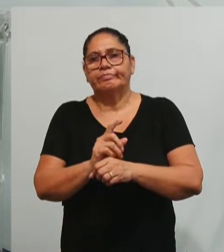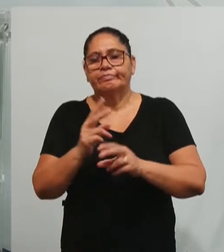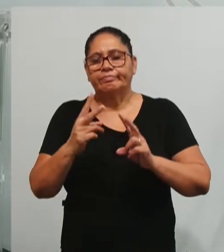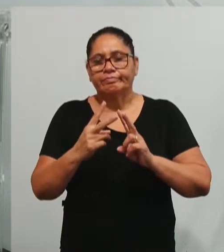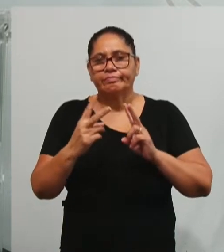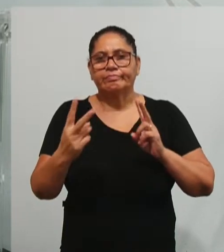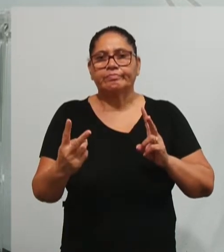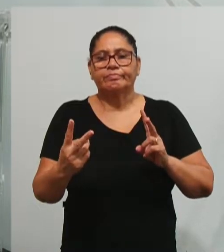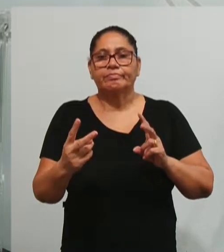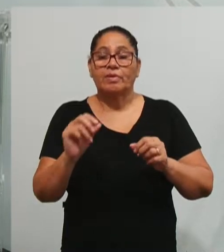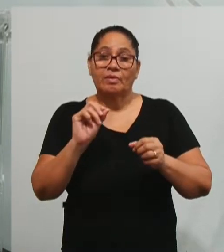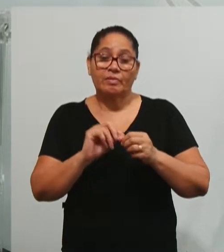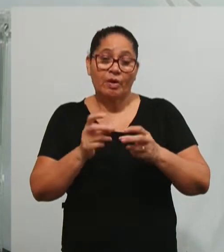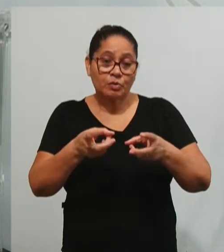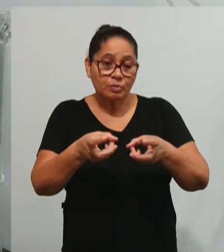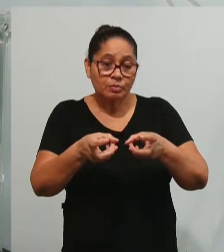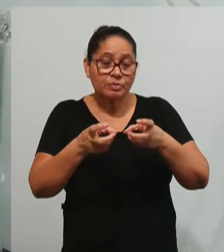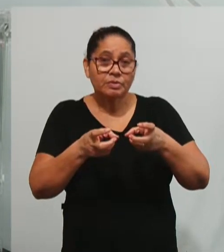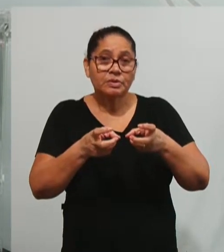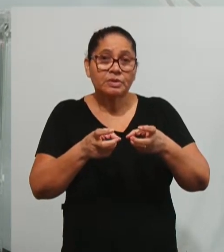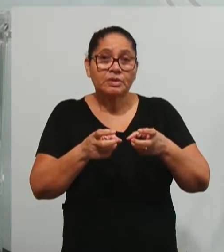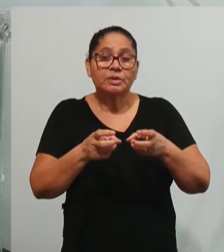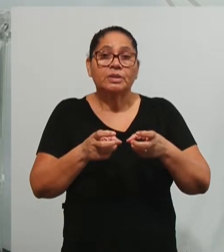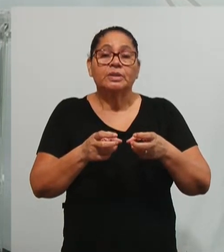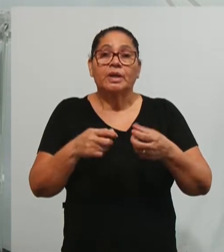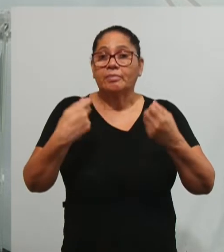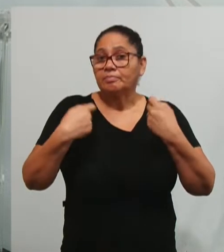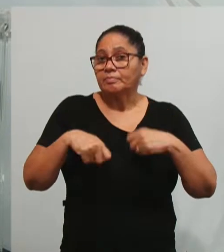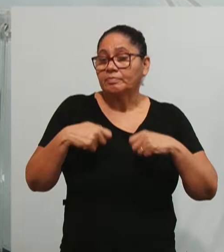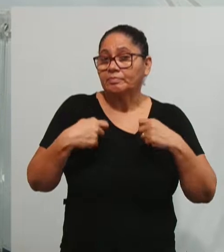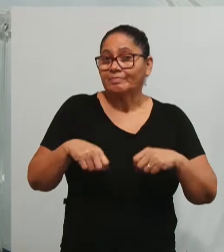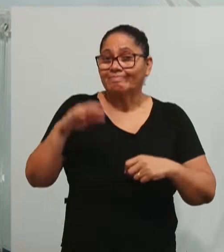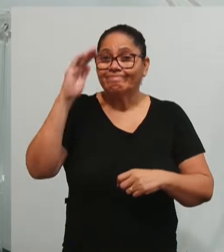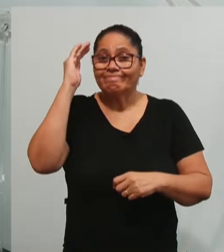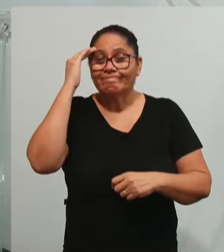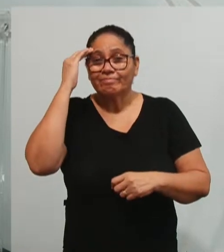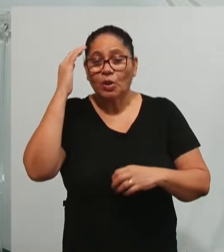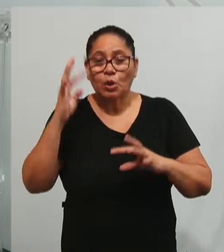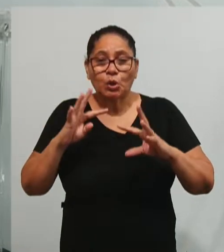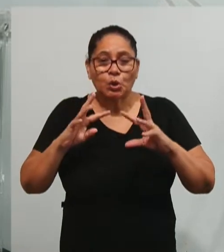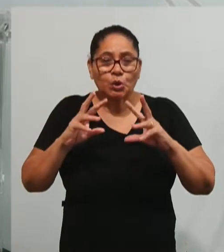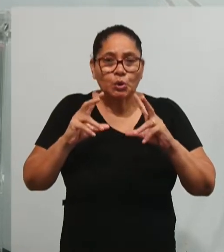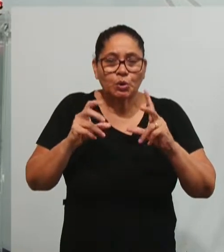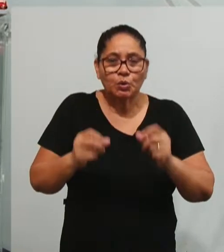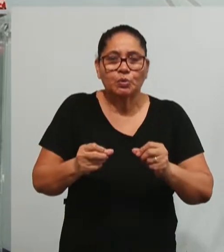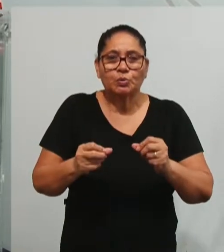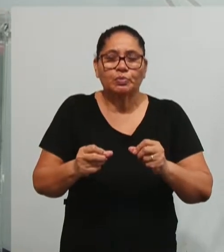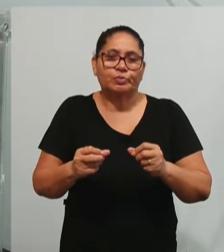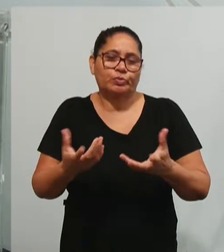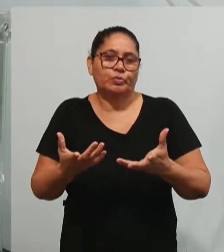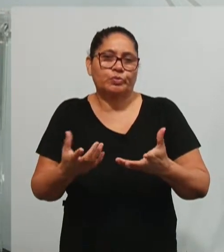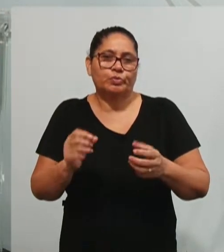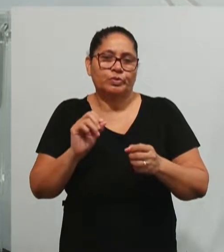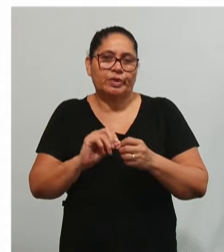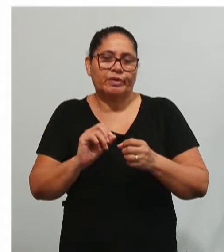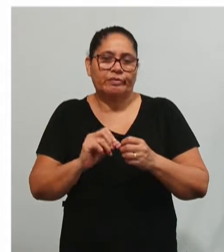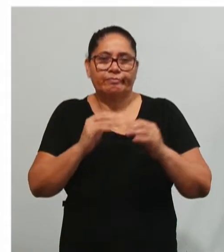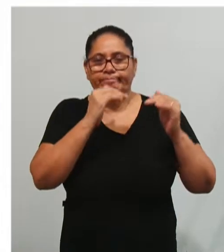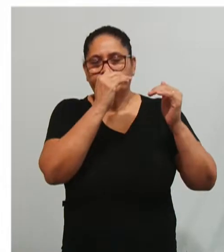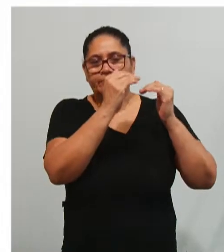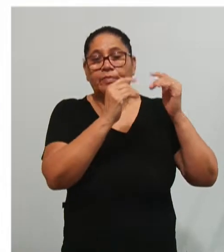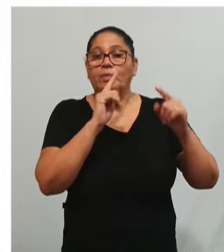Isso faz com que a gente perceba que faz-se necessário entender toda a natureza desses fluxos e desses processos.